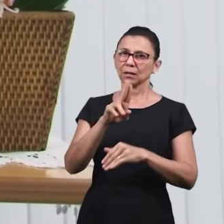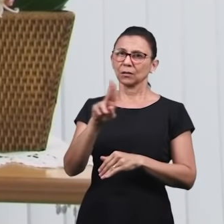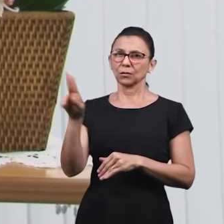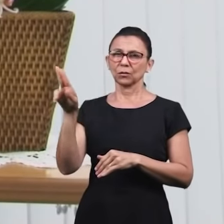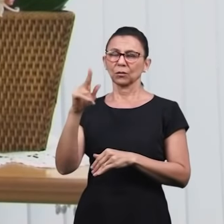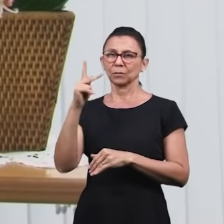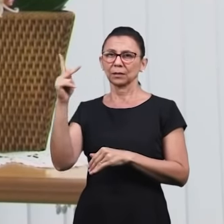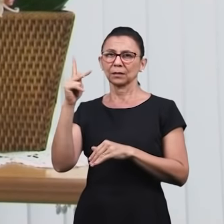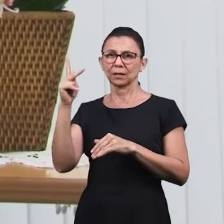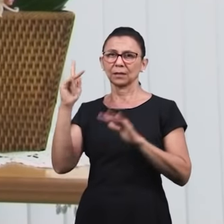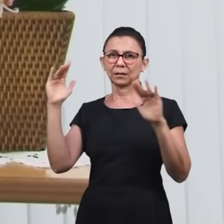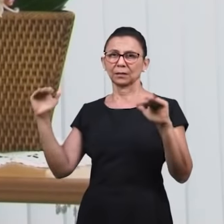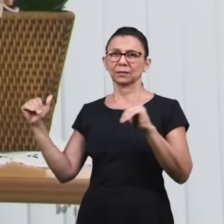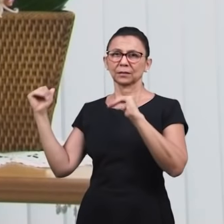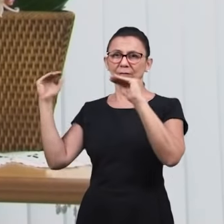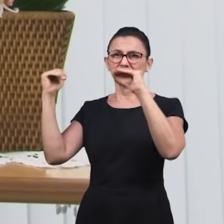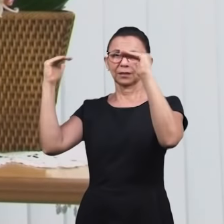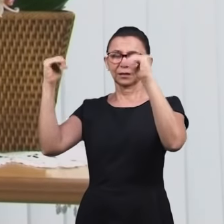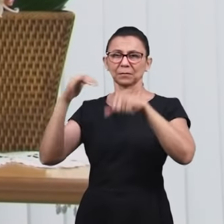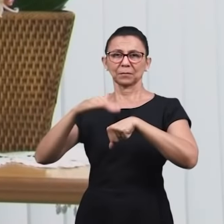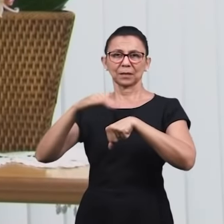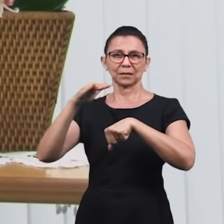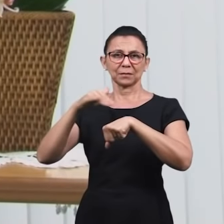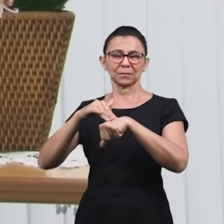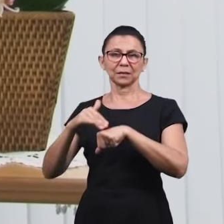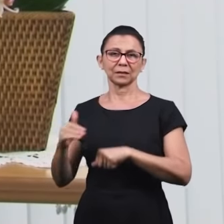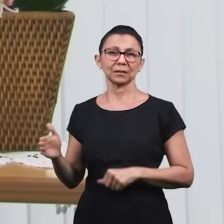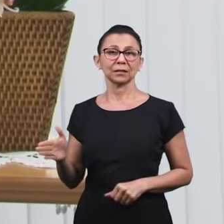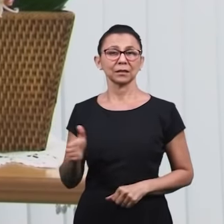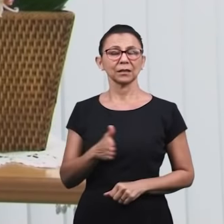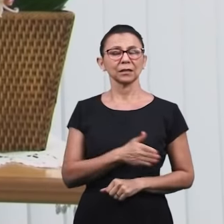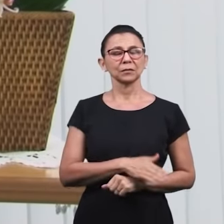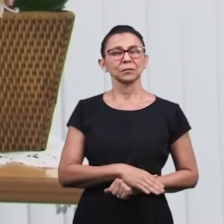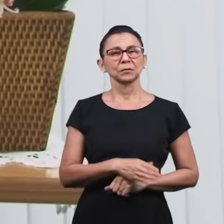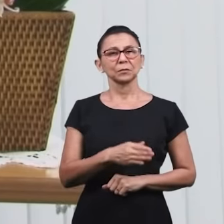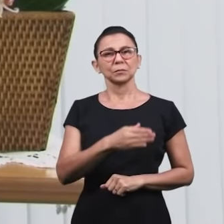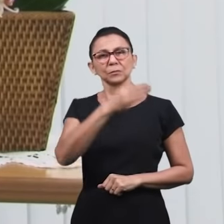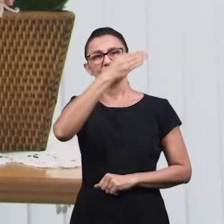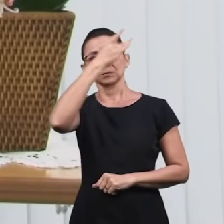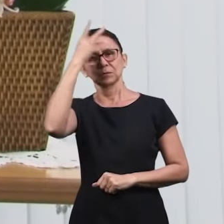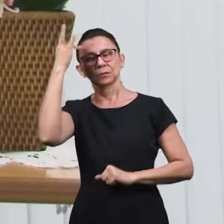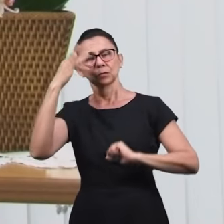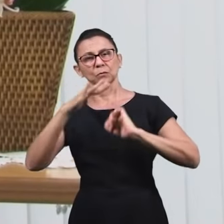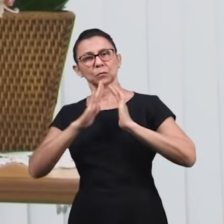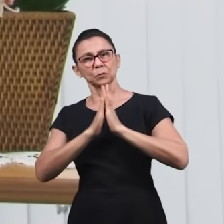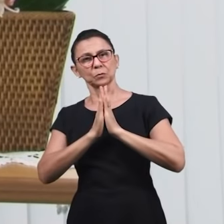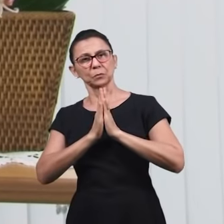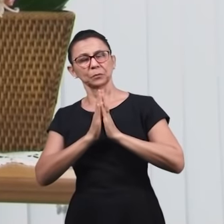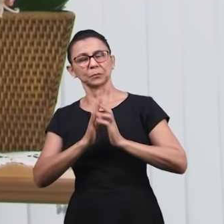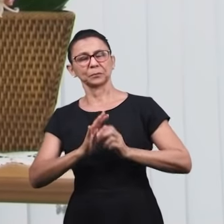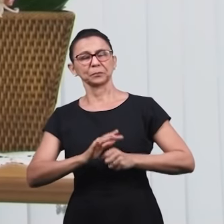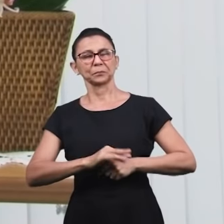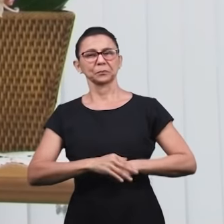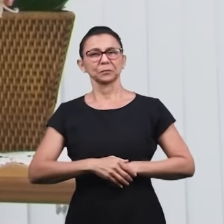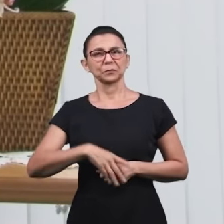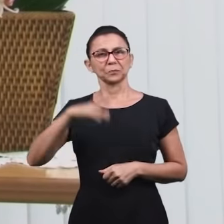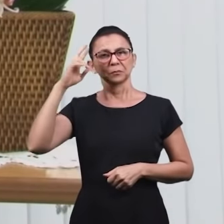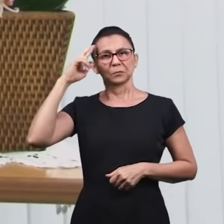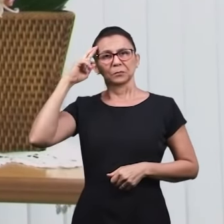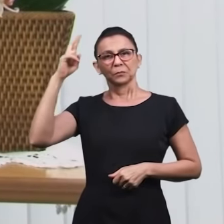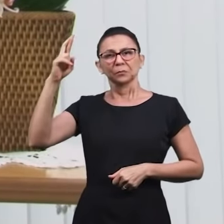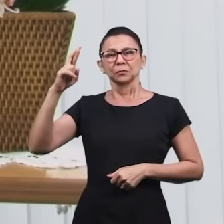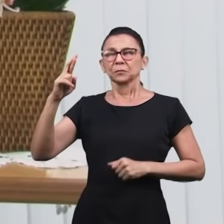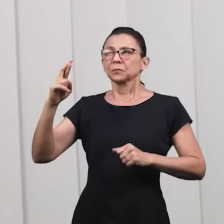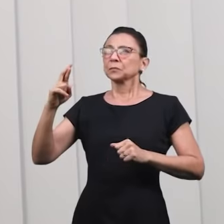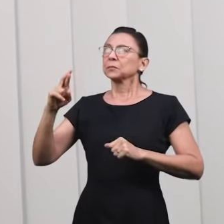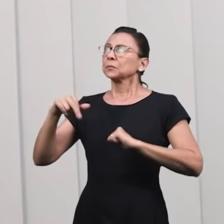da sua igreja, para que o nome do Senhor seja cada vez mais exaltado. Vamos ter agora uma palavra de oração, de intercessão ao nosso